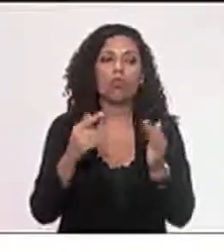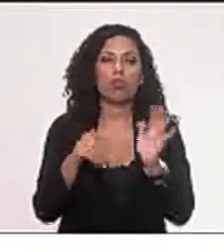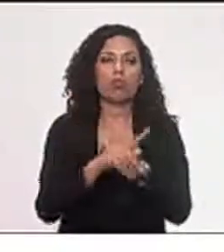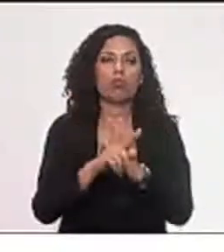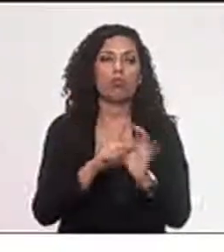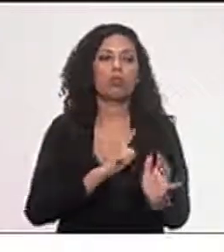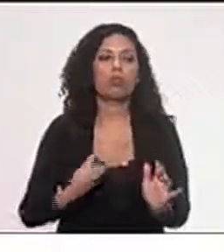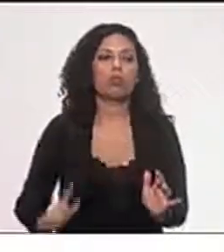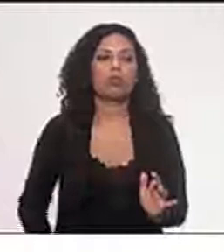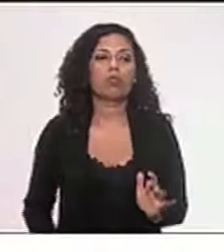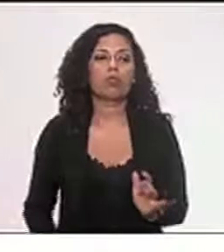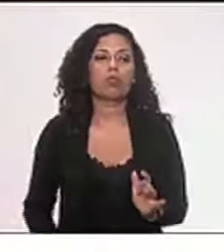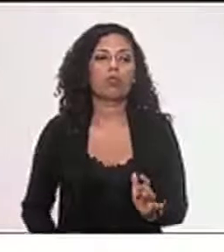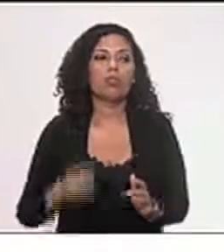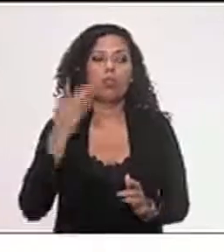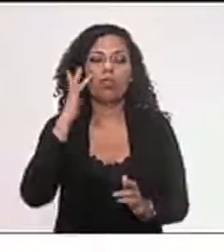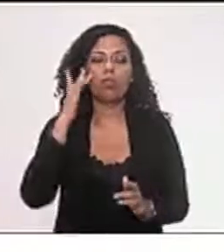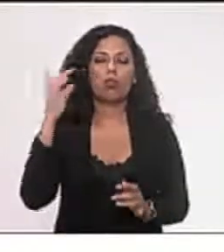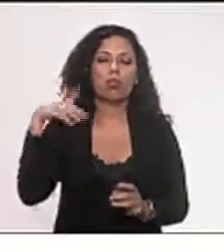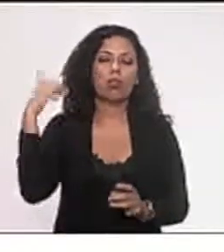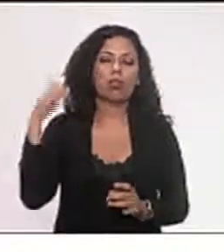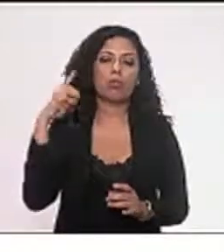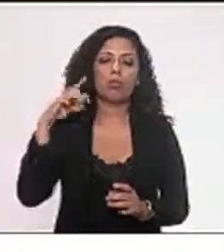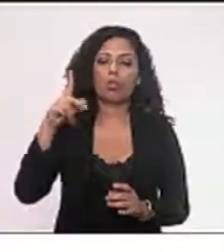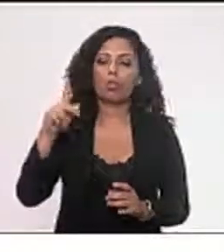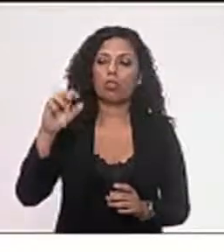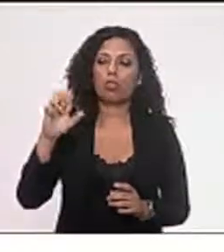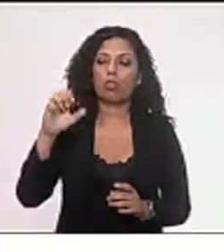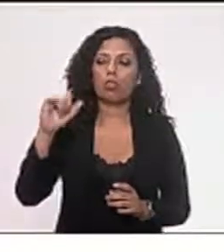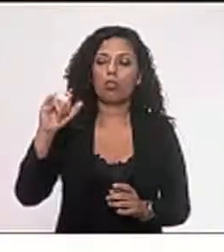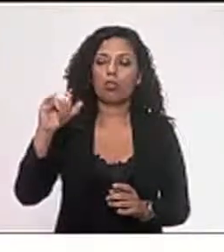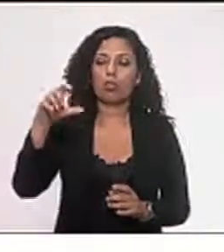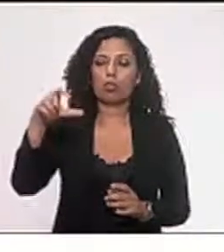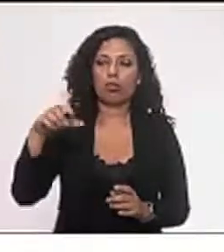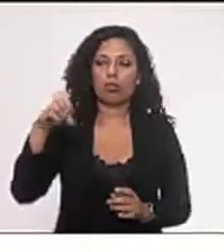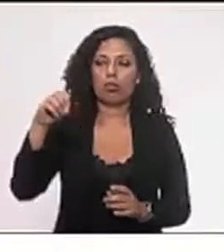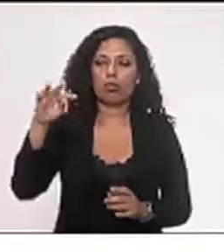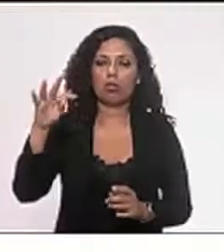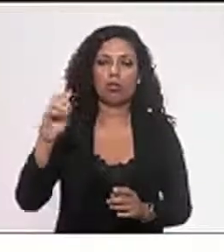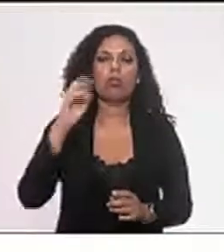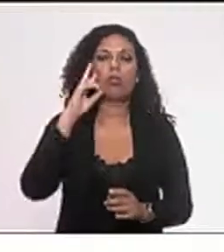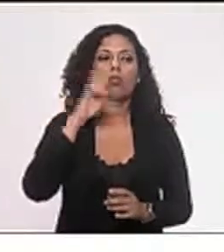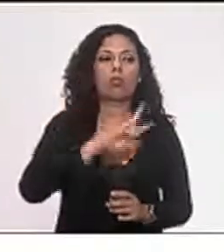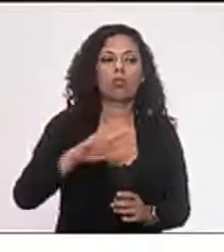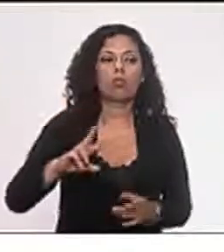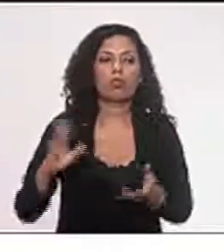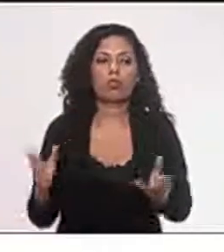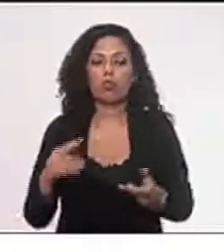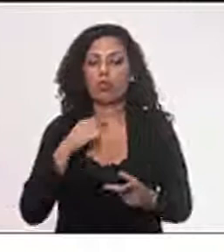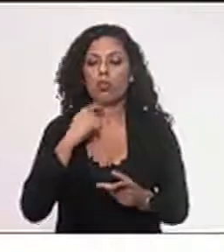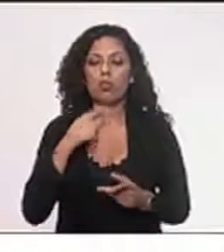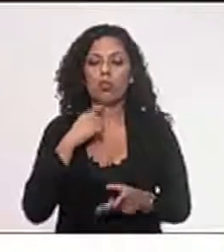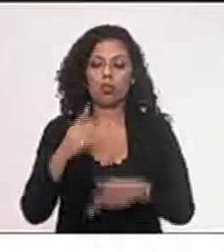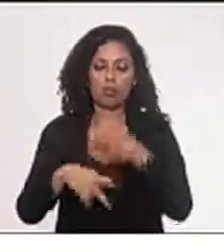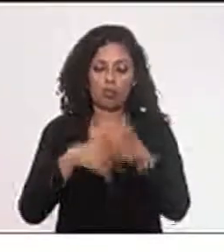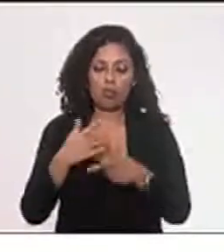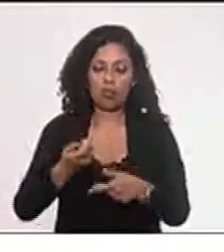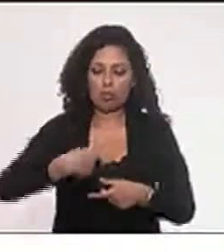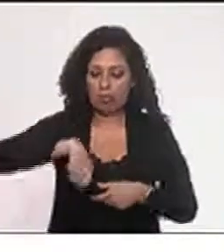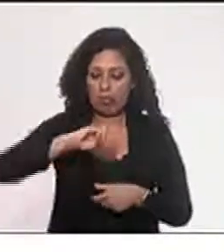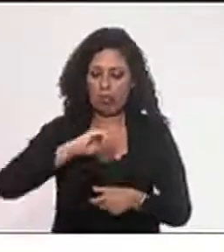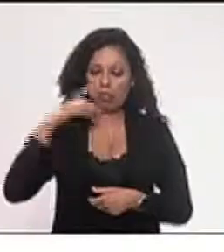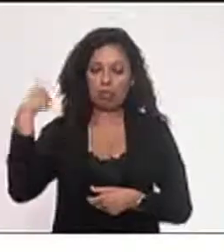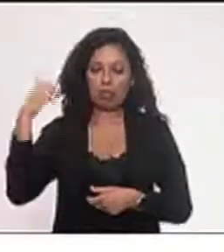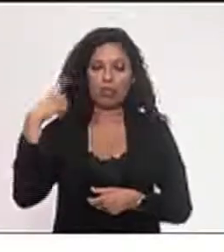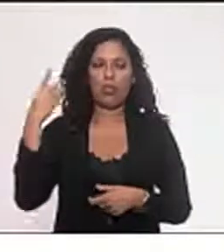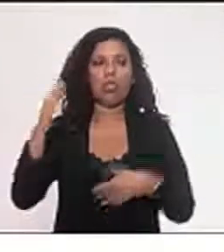Eu acho que o deputado João Peixoto também já passou várias vezes por isso. Você não consegue se identificar. Você, às